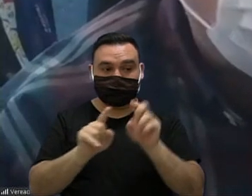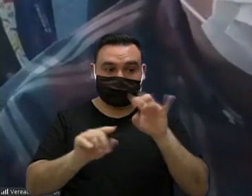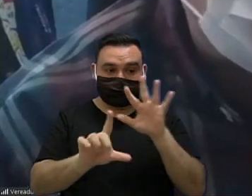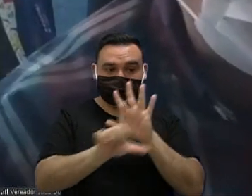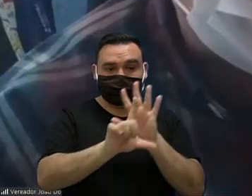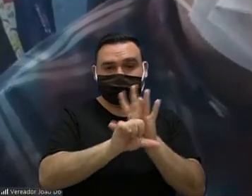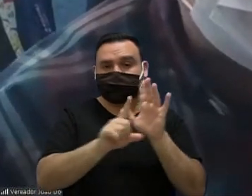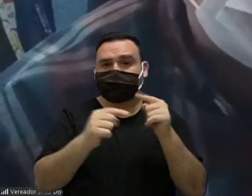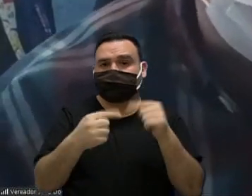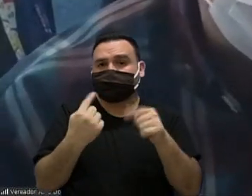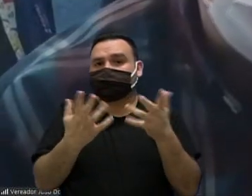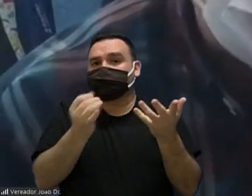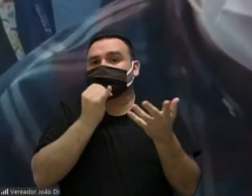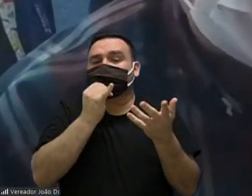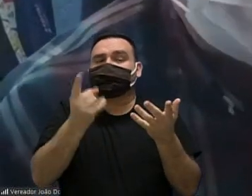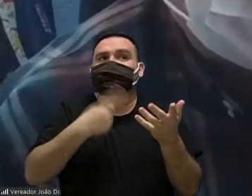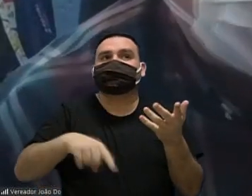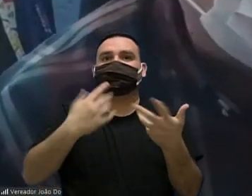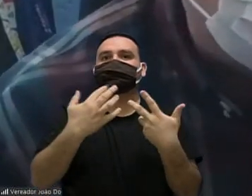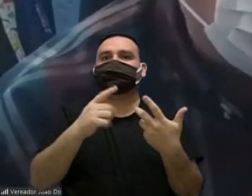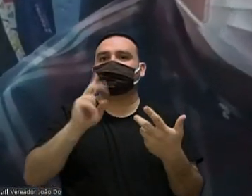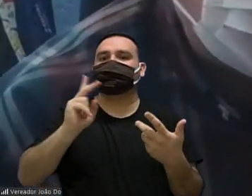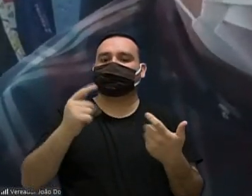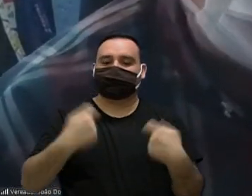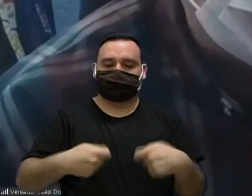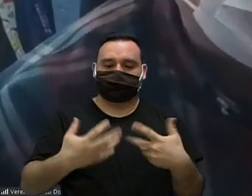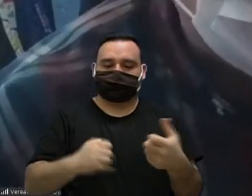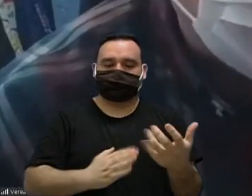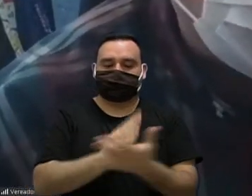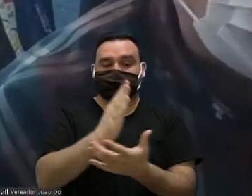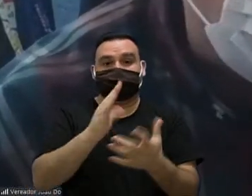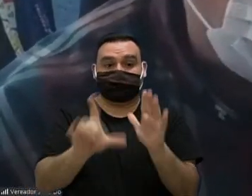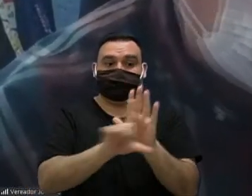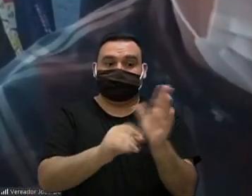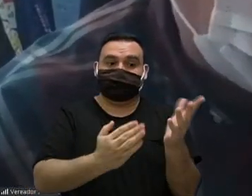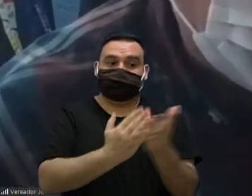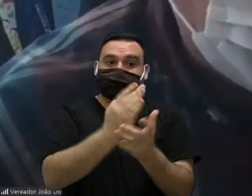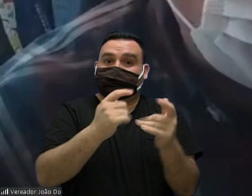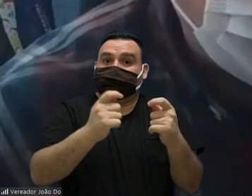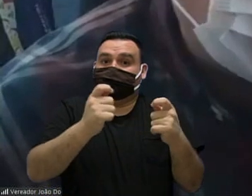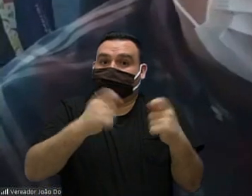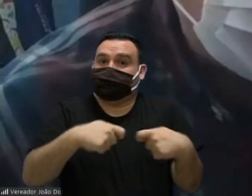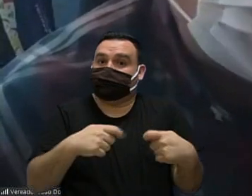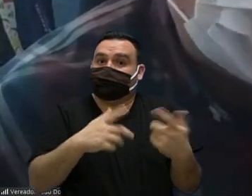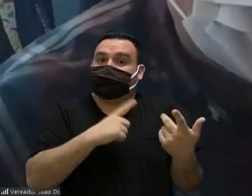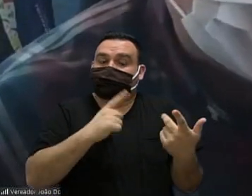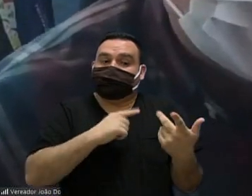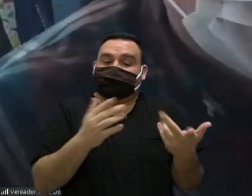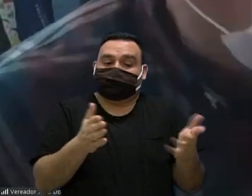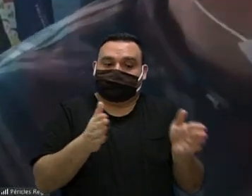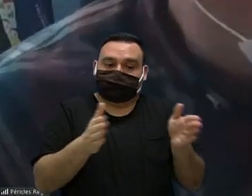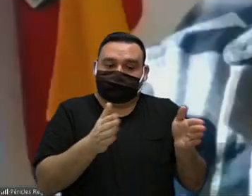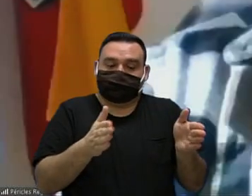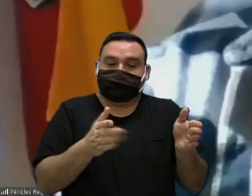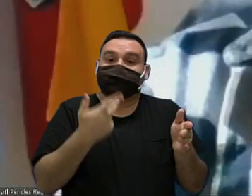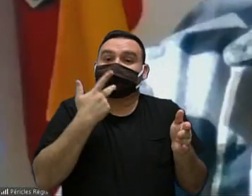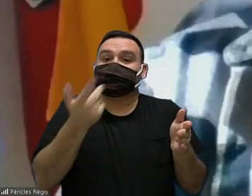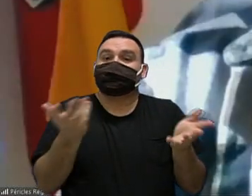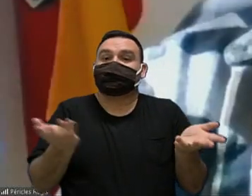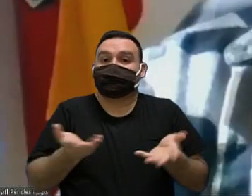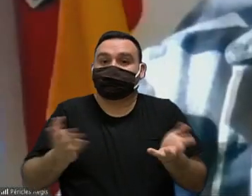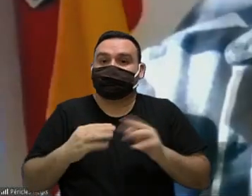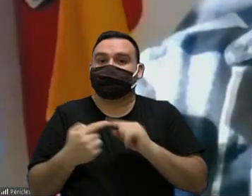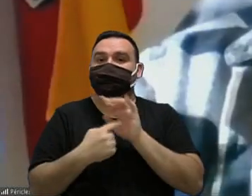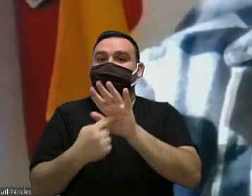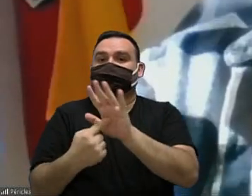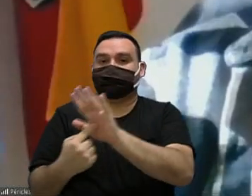constitucional quer dizer necessariamente que nós temos que aprovar o projeto ele é constitucional é um estágio agora eu falo da parte de